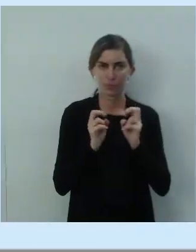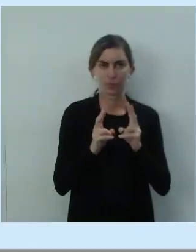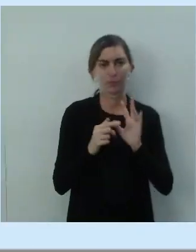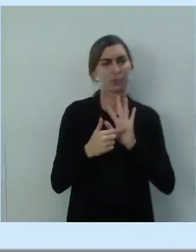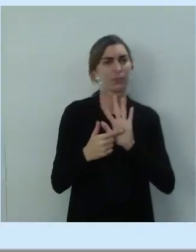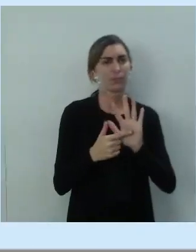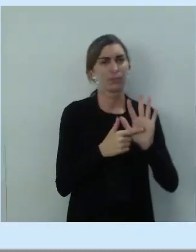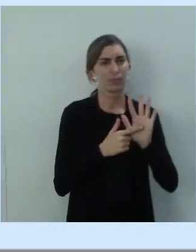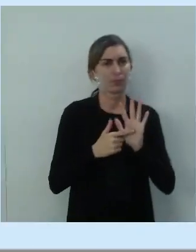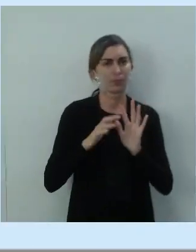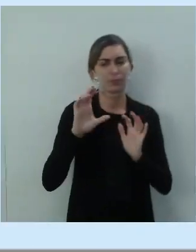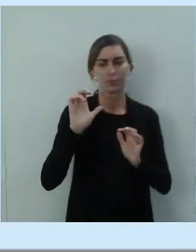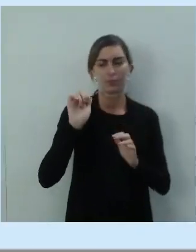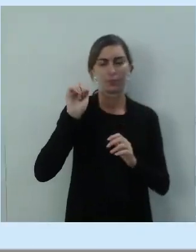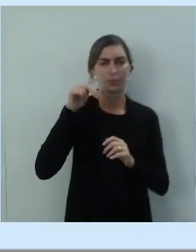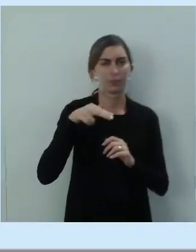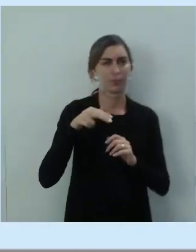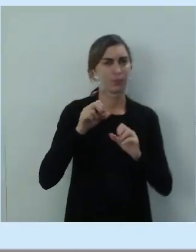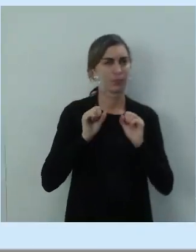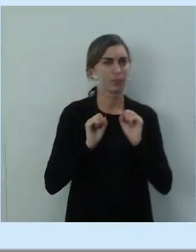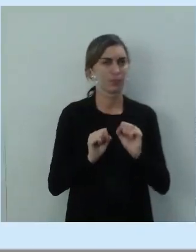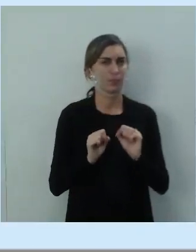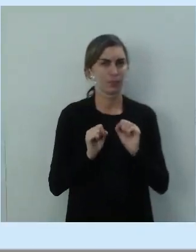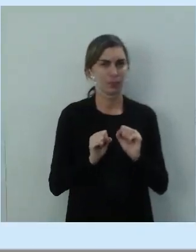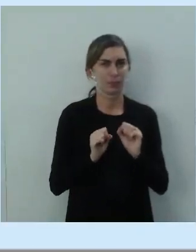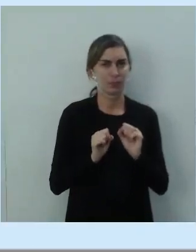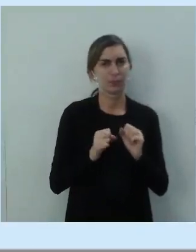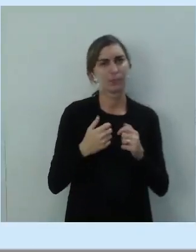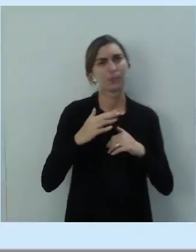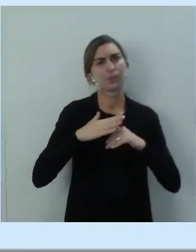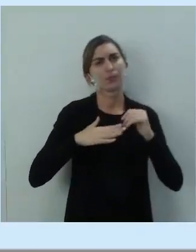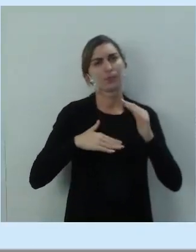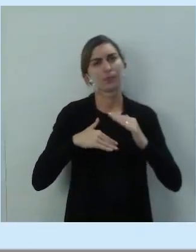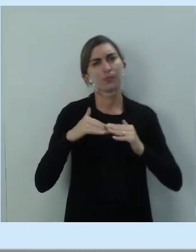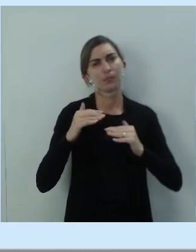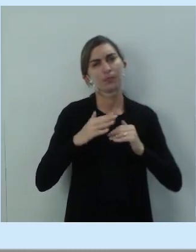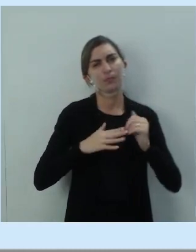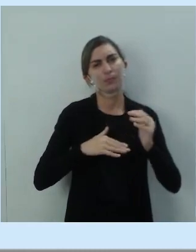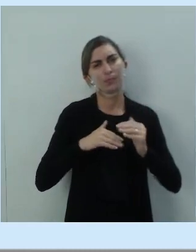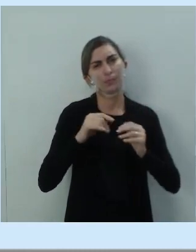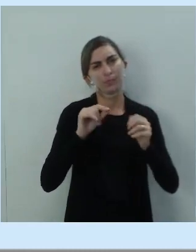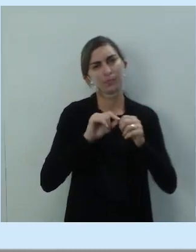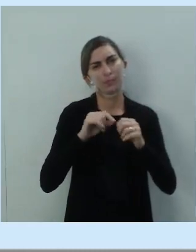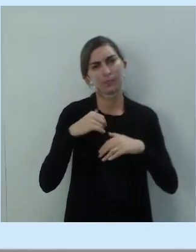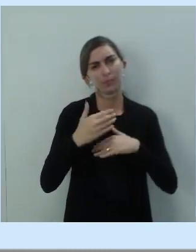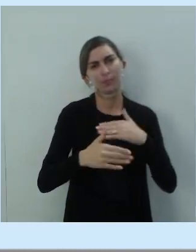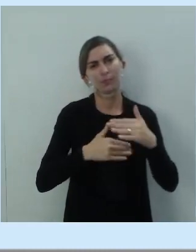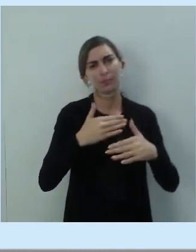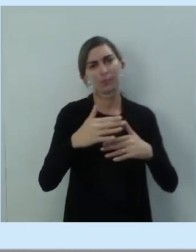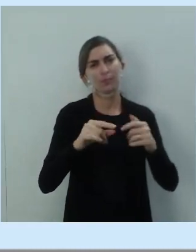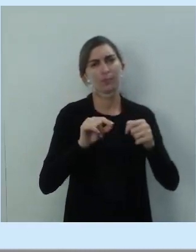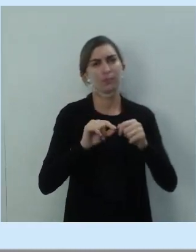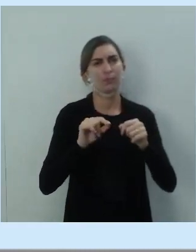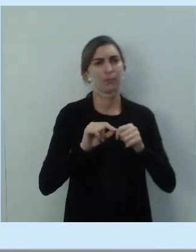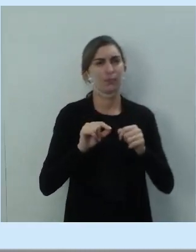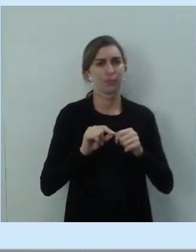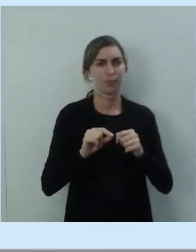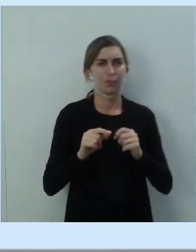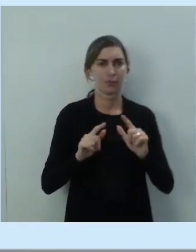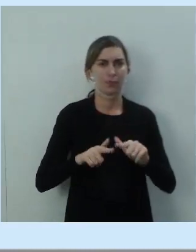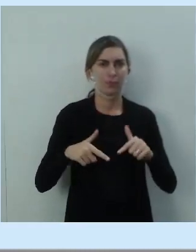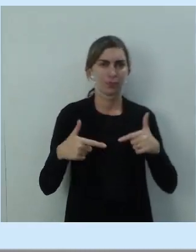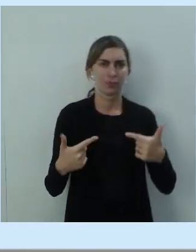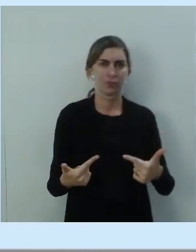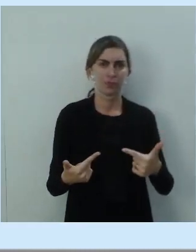aí o Can que eu posso fazer. Eu tenho a habilidade, capacidade desenvolvida para executar uma ação